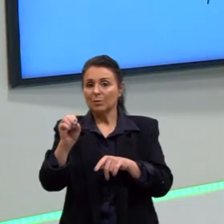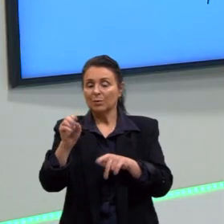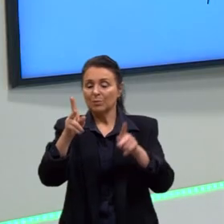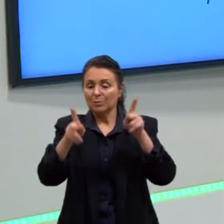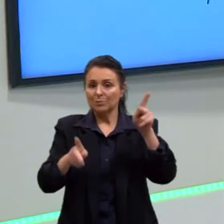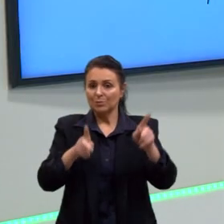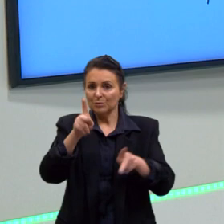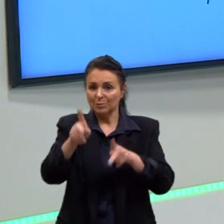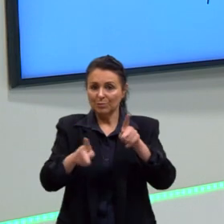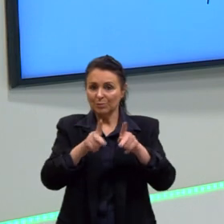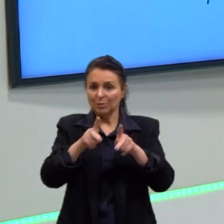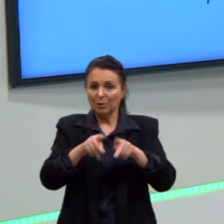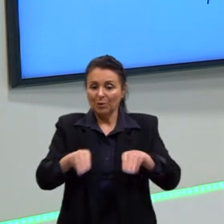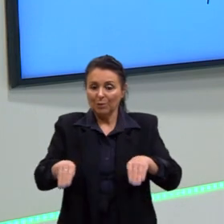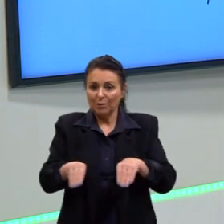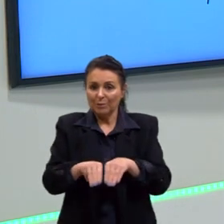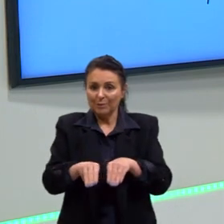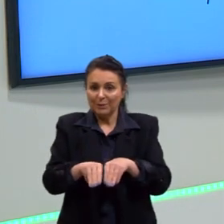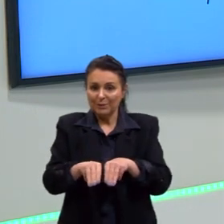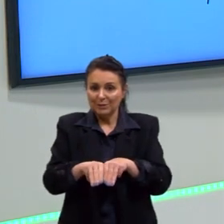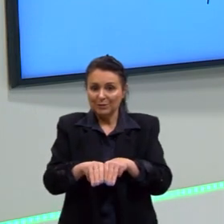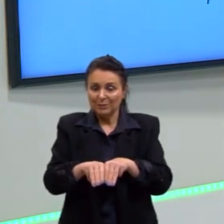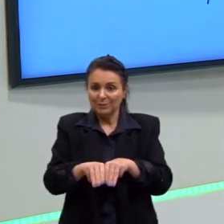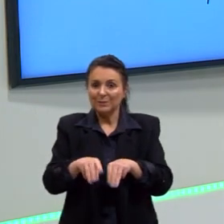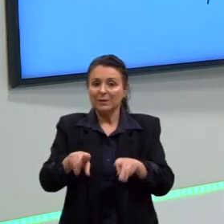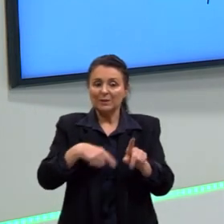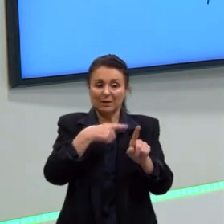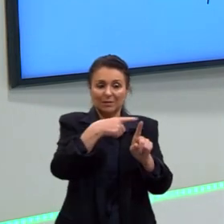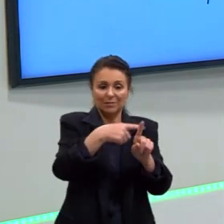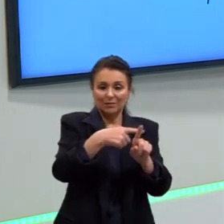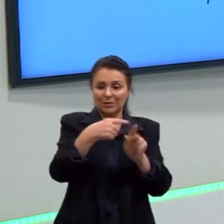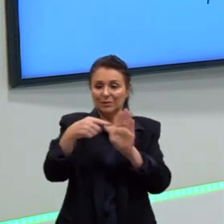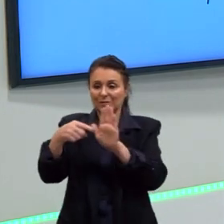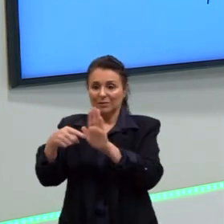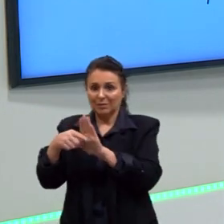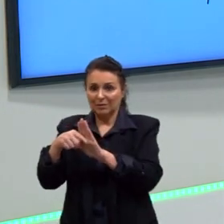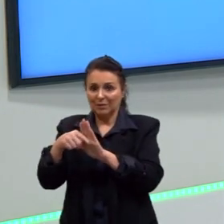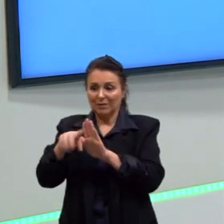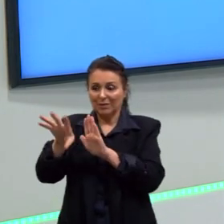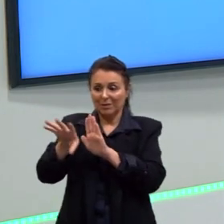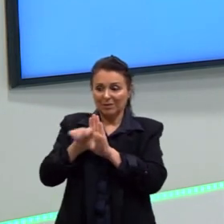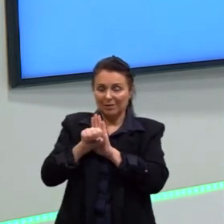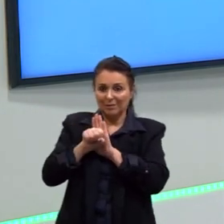dipolo elétrico, a gente tem uma positiva e uma negativa se atraindo.